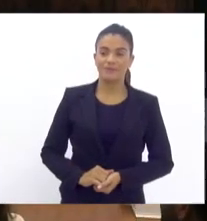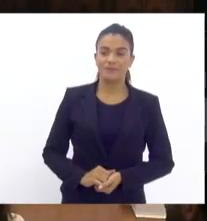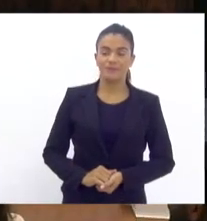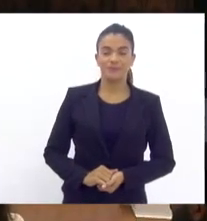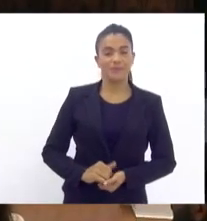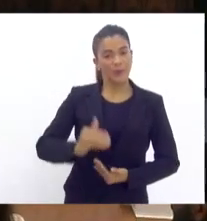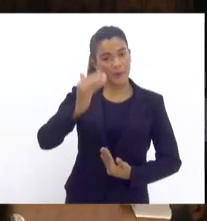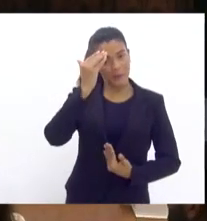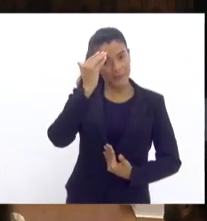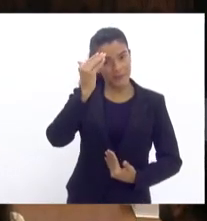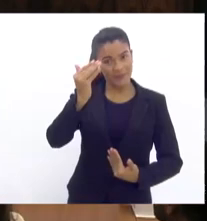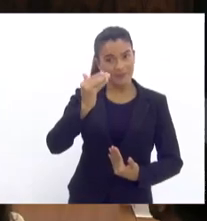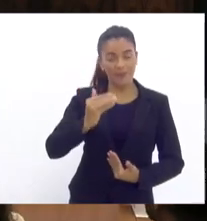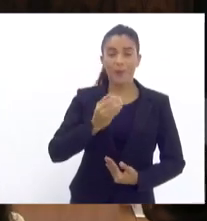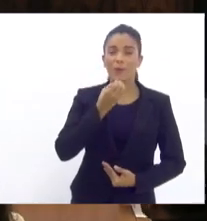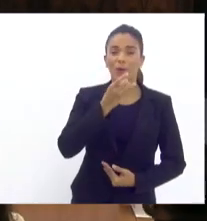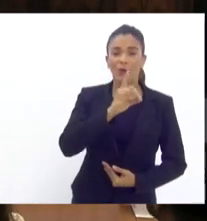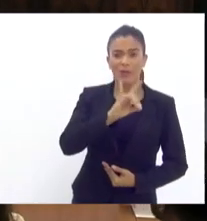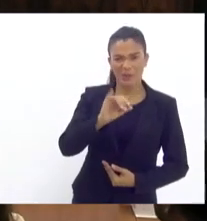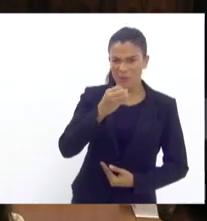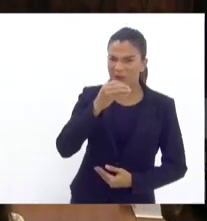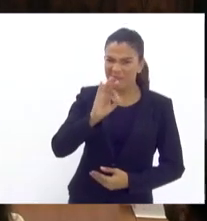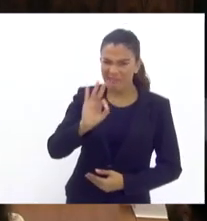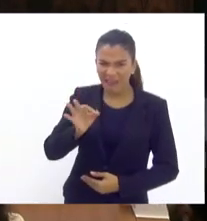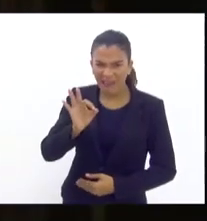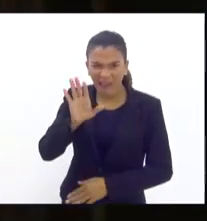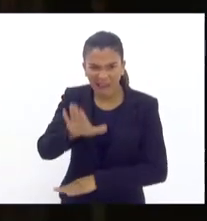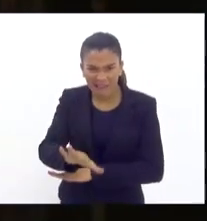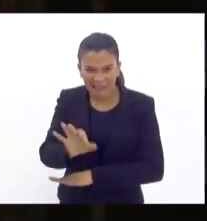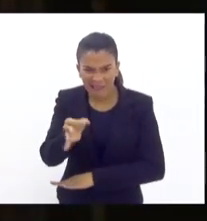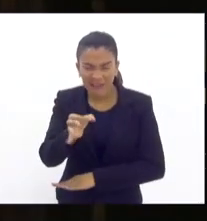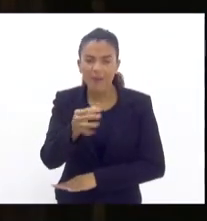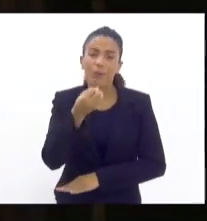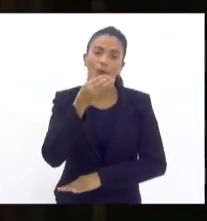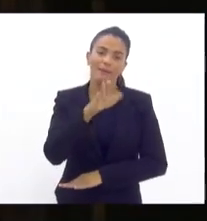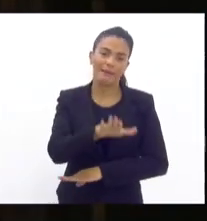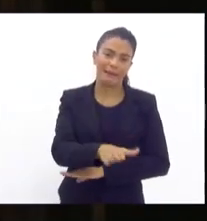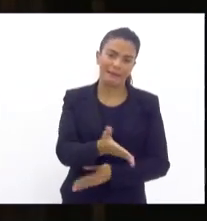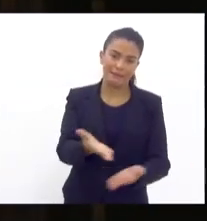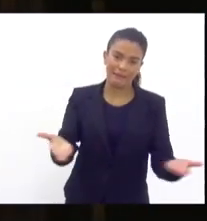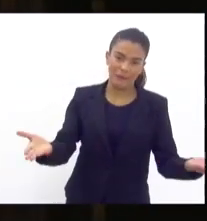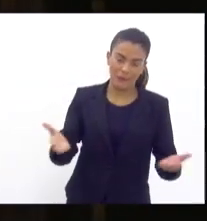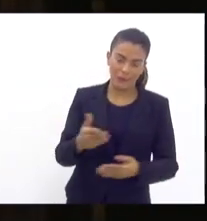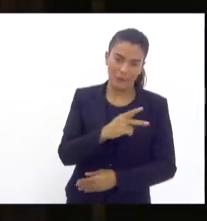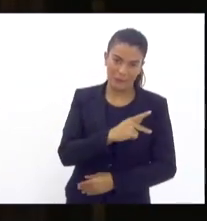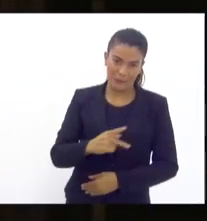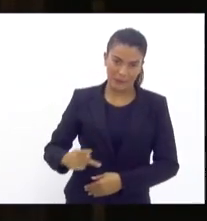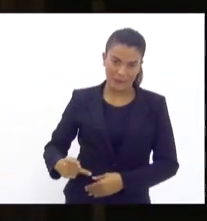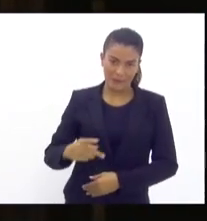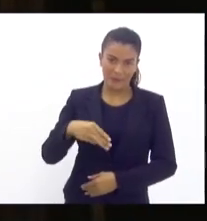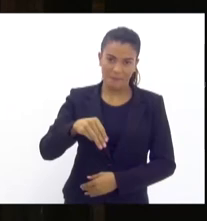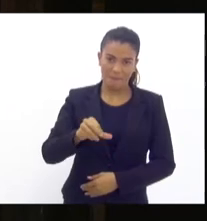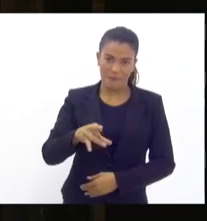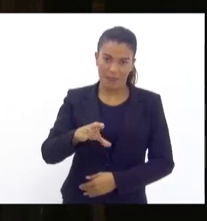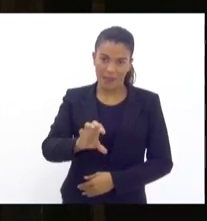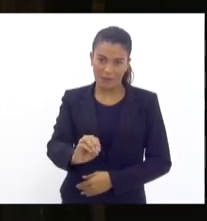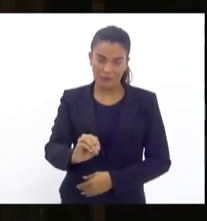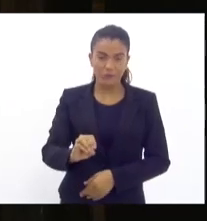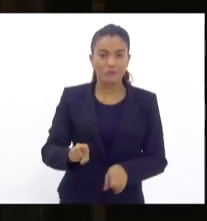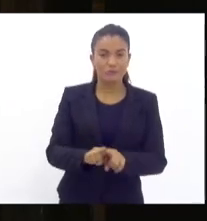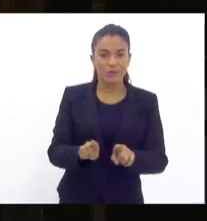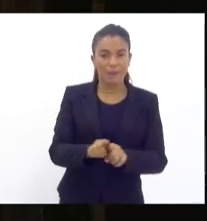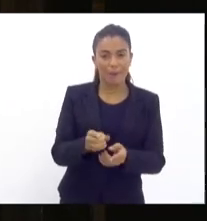Está ligado? Bom dia a todos. Boa tarde. Boa tarde a todos. Presidente da comissão, Márcio Galberto, todos os deputados,